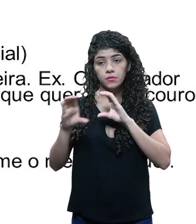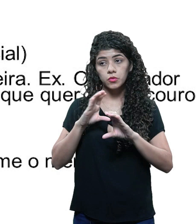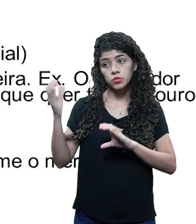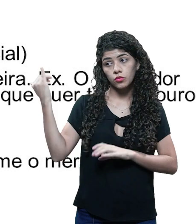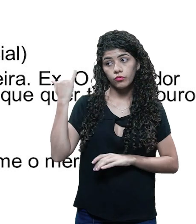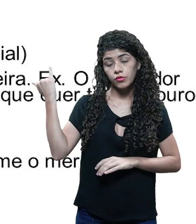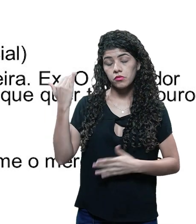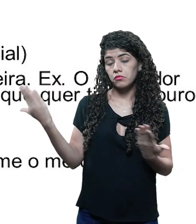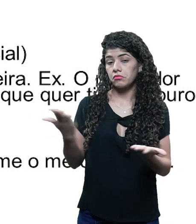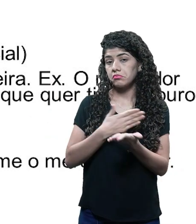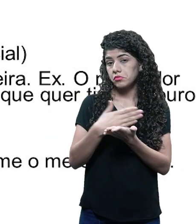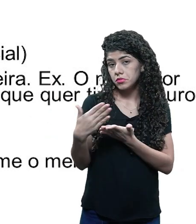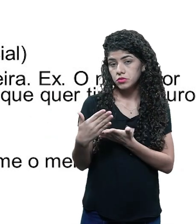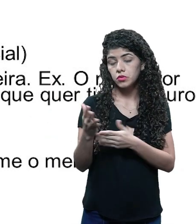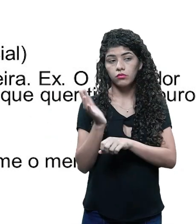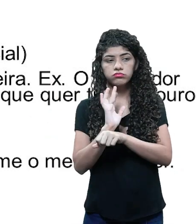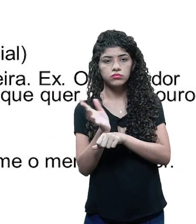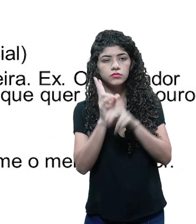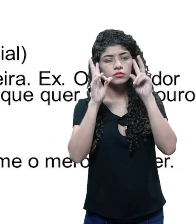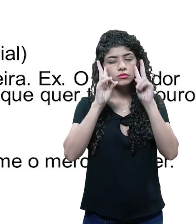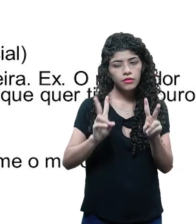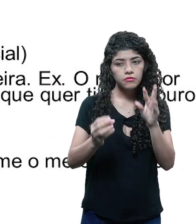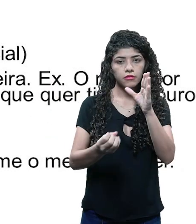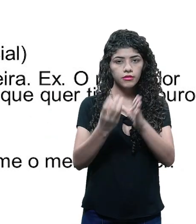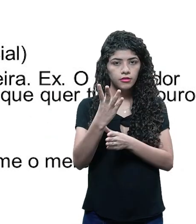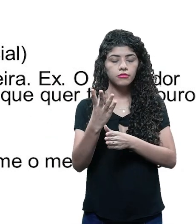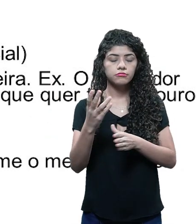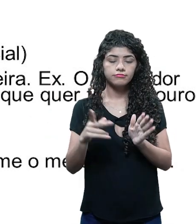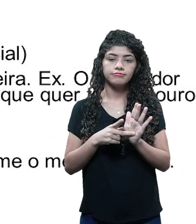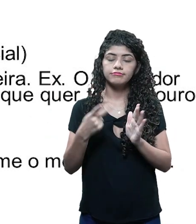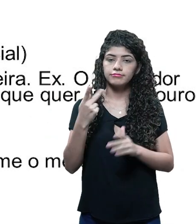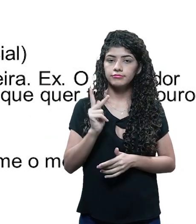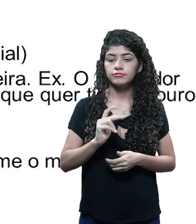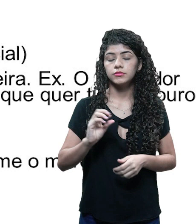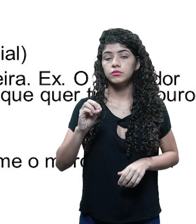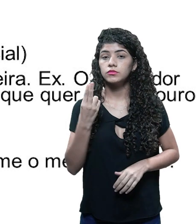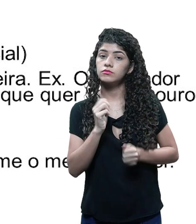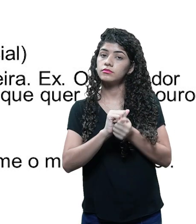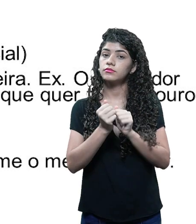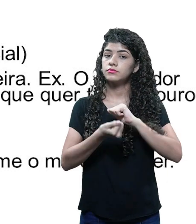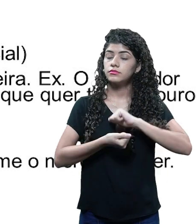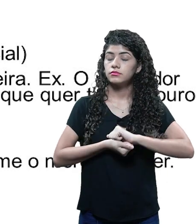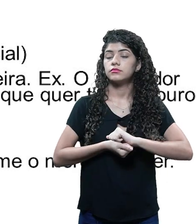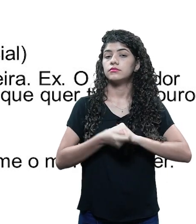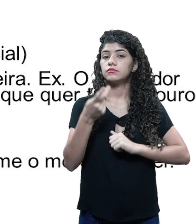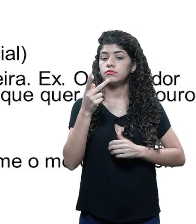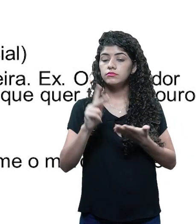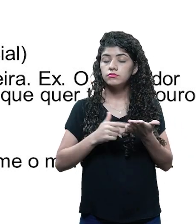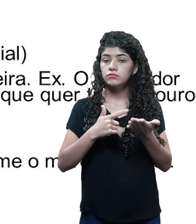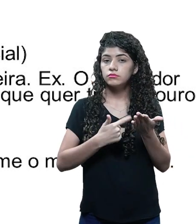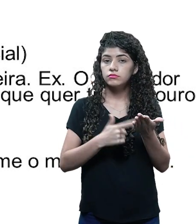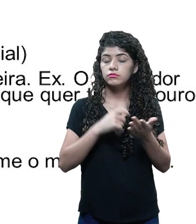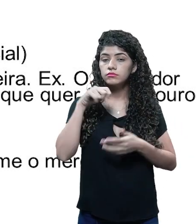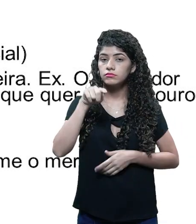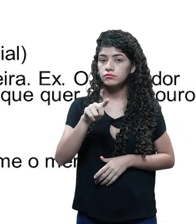música que você escutou, e a partir dessa música ou dessa cena você criou um roteiro original, ou ela pode ser adaptada. Um livro que